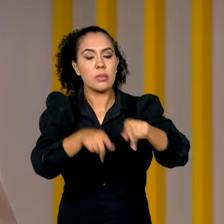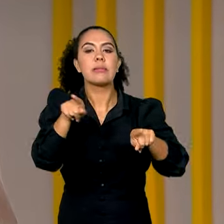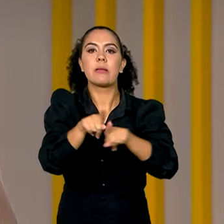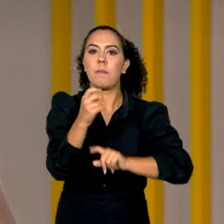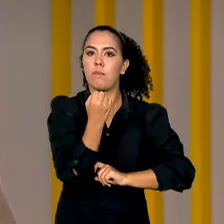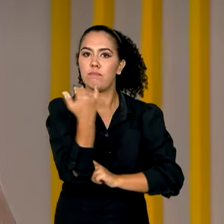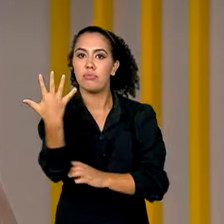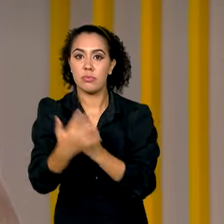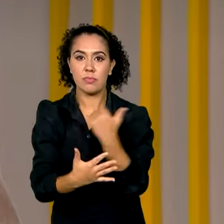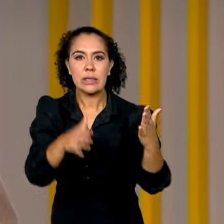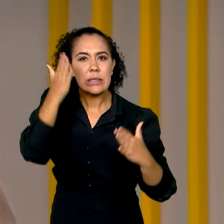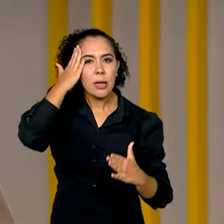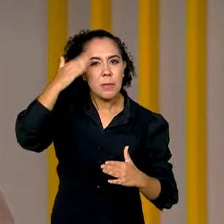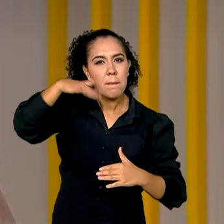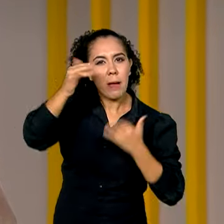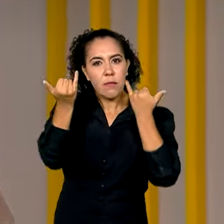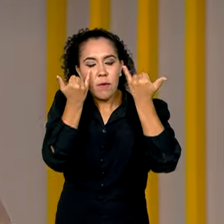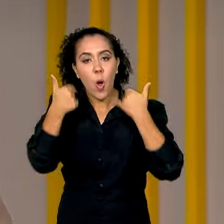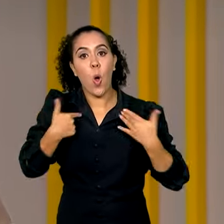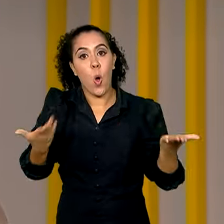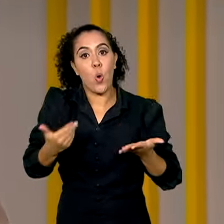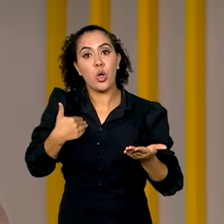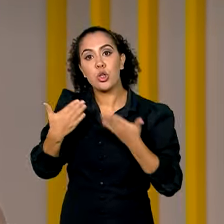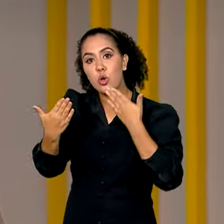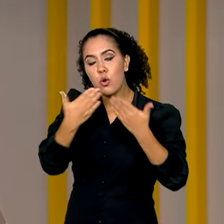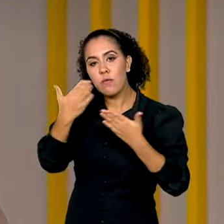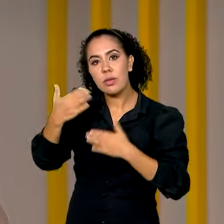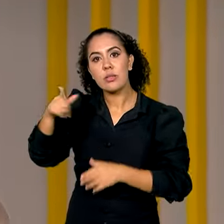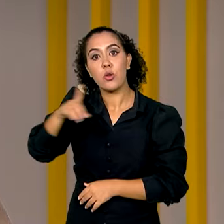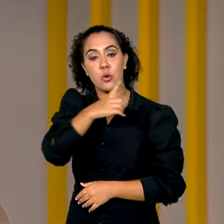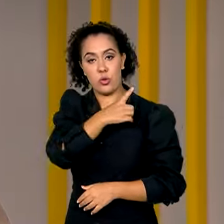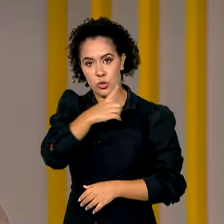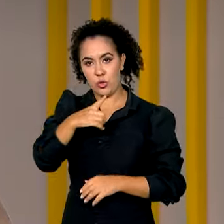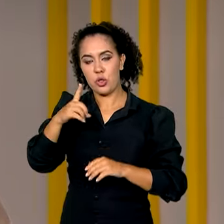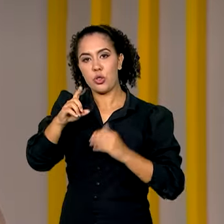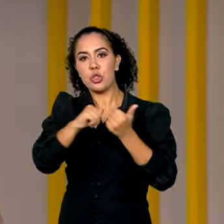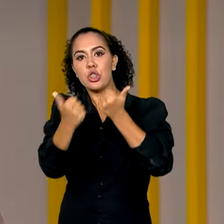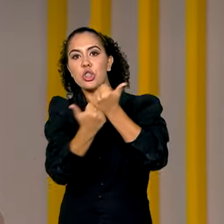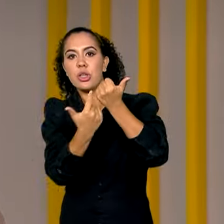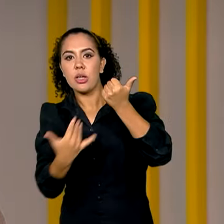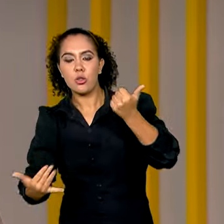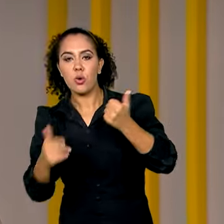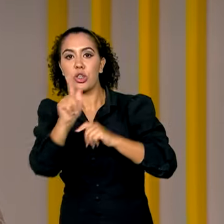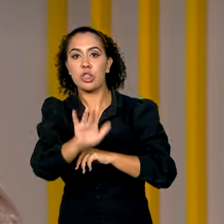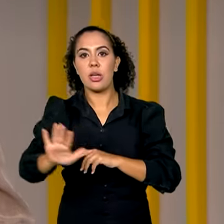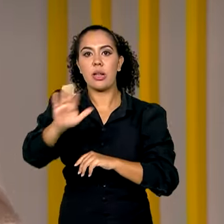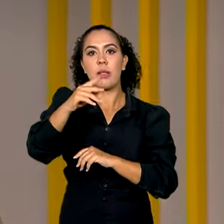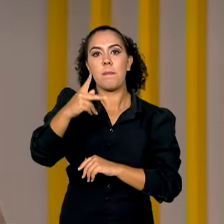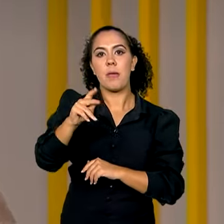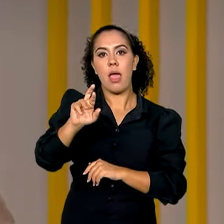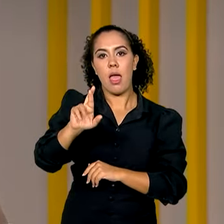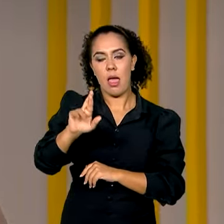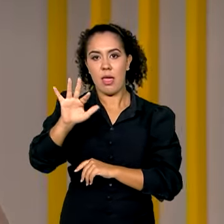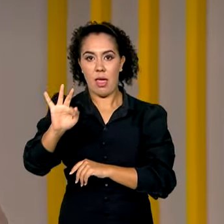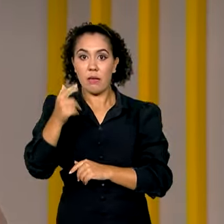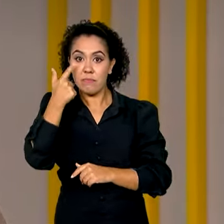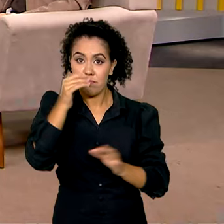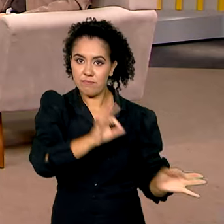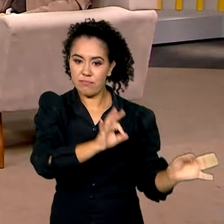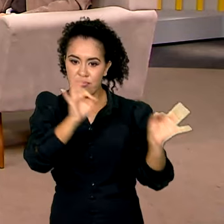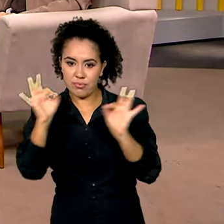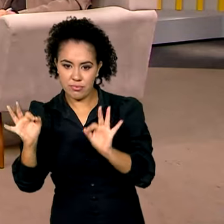Para saber mais, eu conversei hoje com o diretor-geral da PRF, Antônio Fernando Oliveira. A entrevista você confere agora.